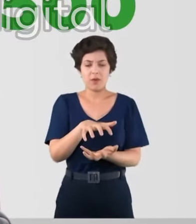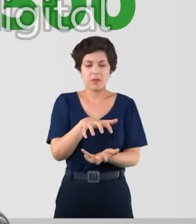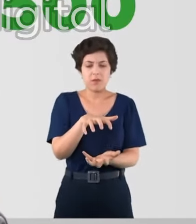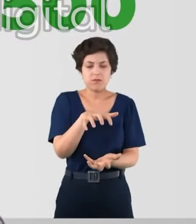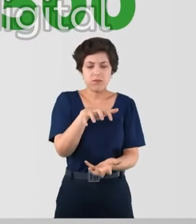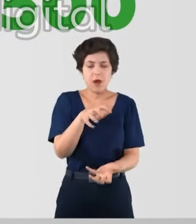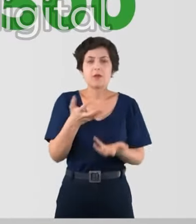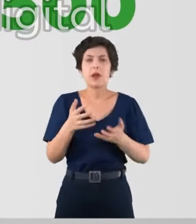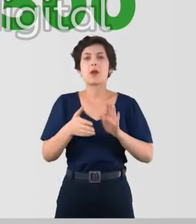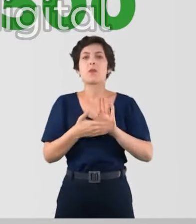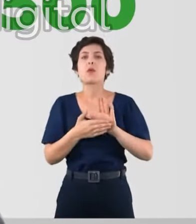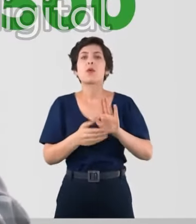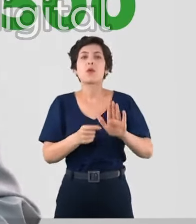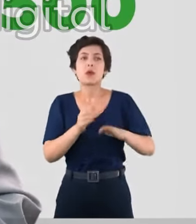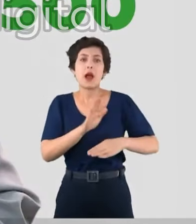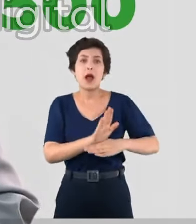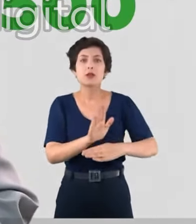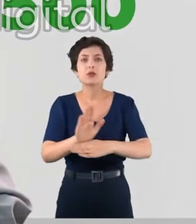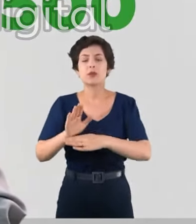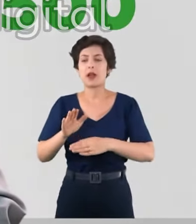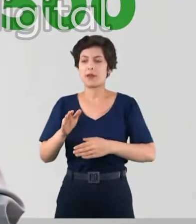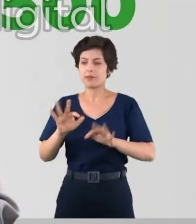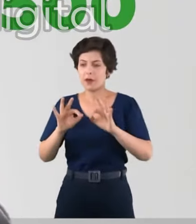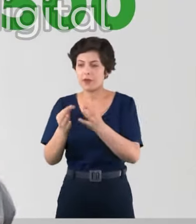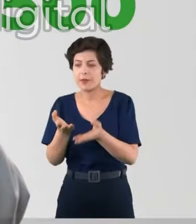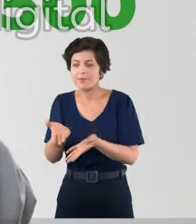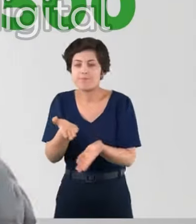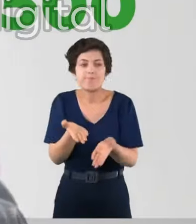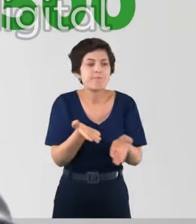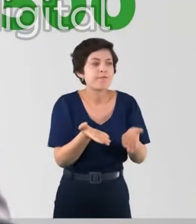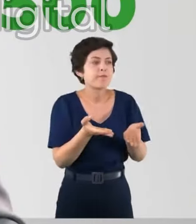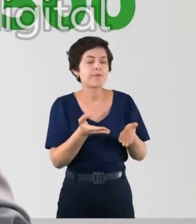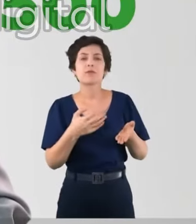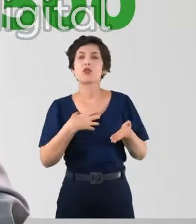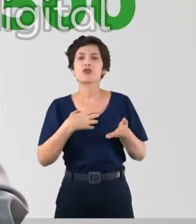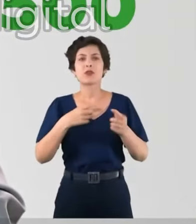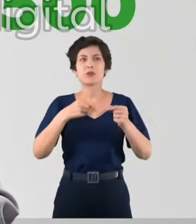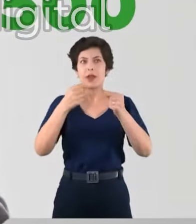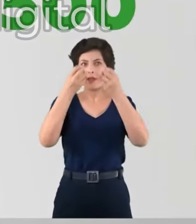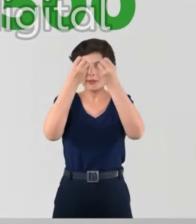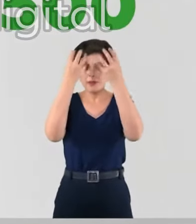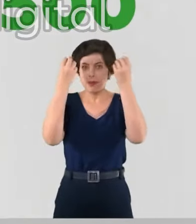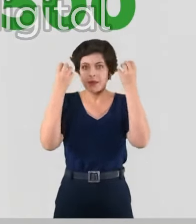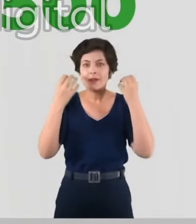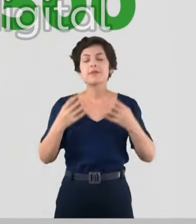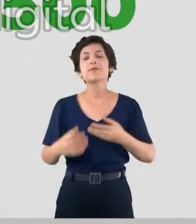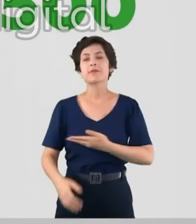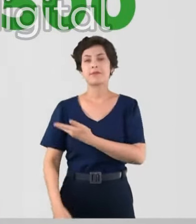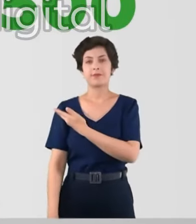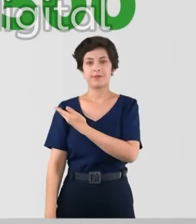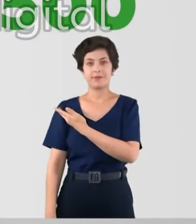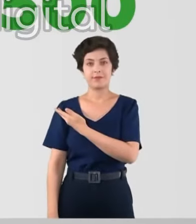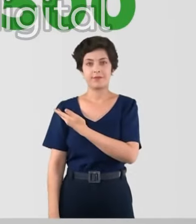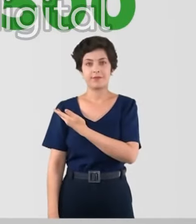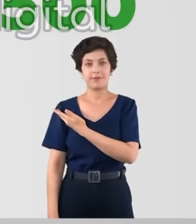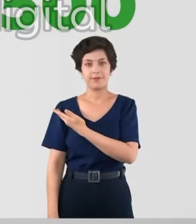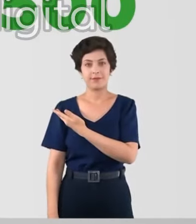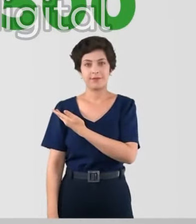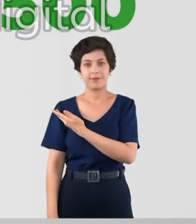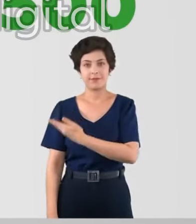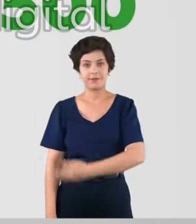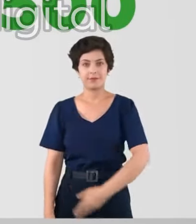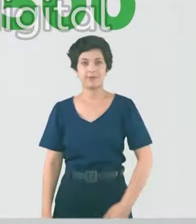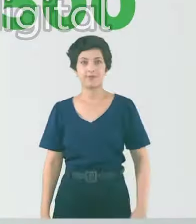envelhecimento da população, quero criar um projeto para auxiliar as famílias a lidarem com as muitas formas de demência. Janaína Pascoal, vereadora na capital,